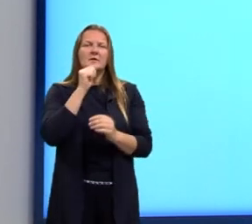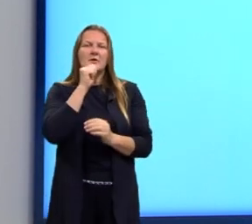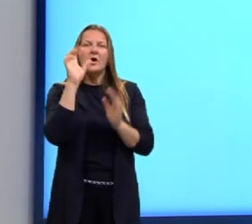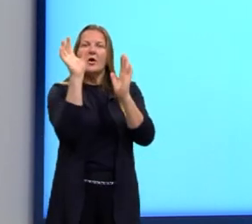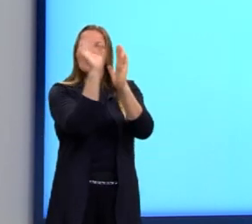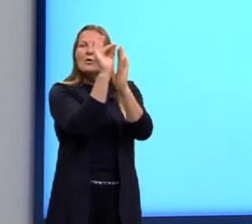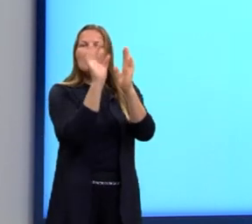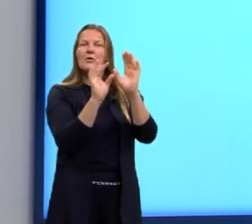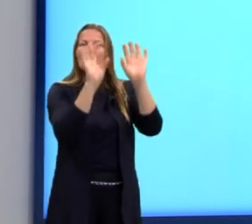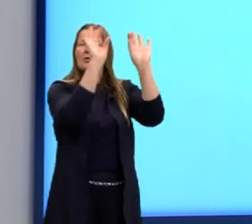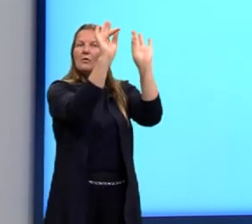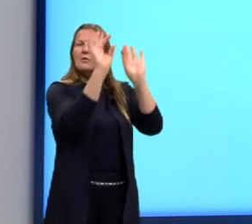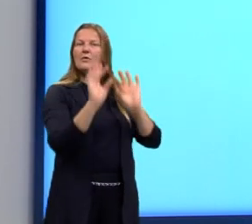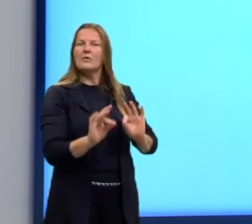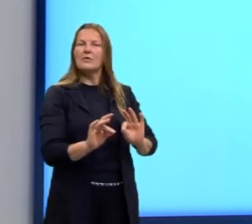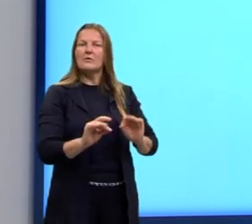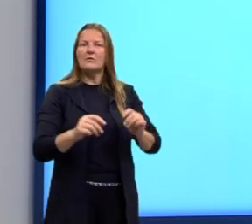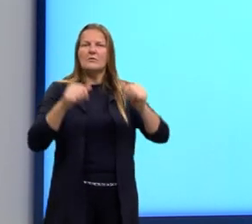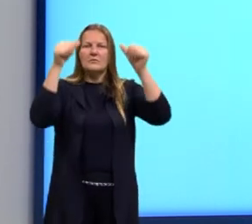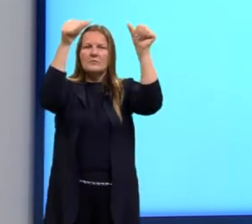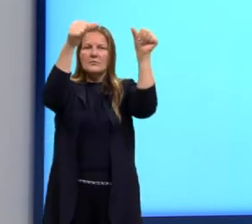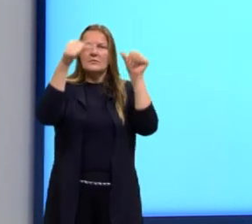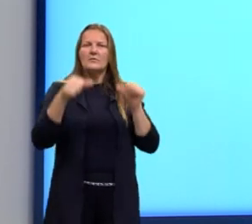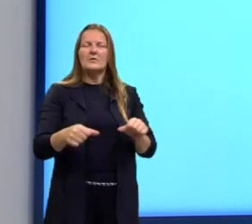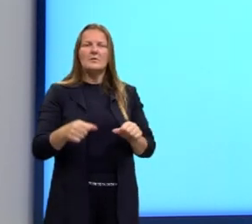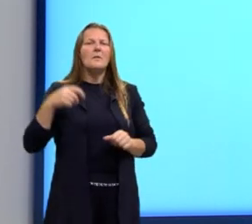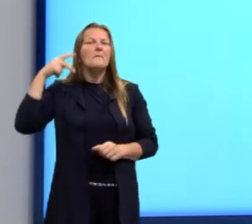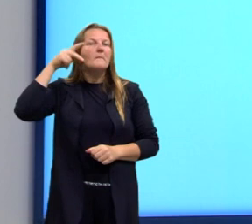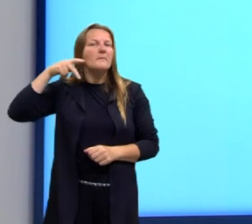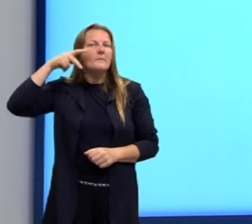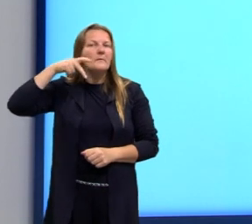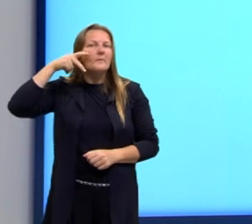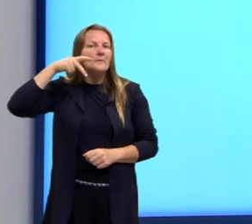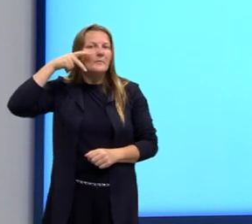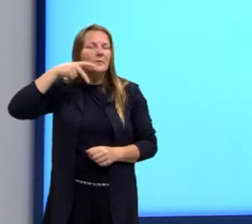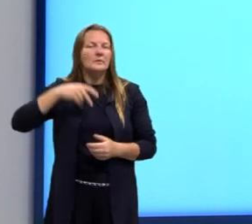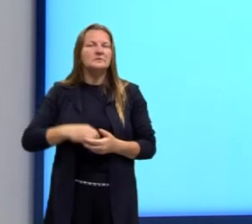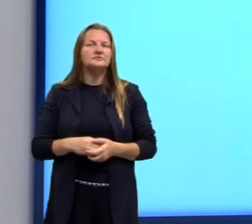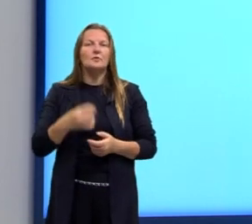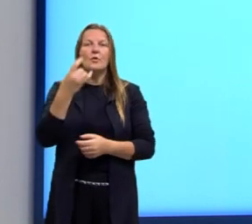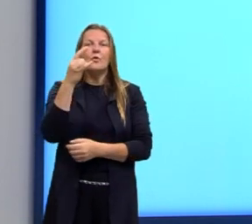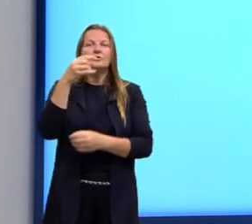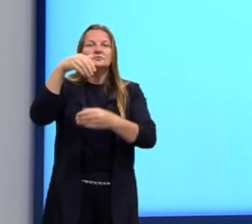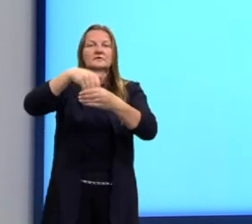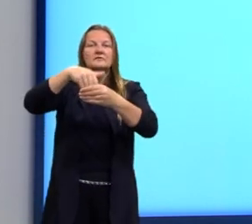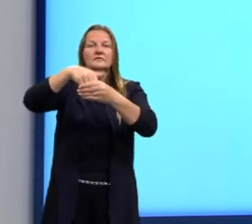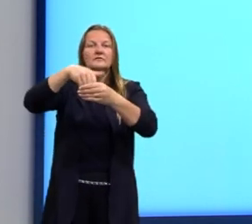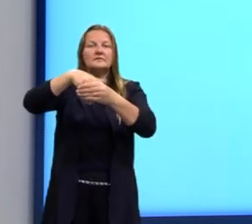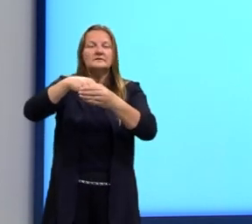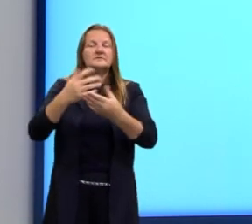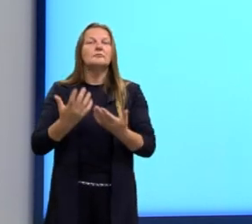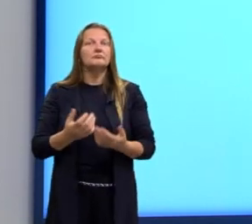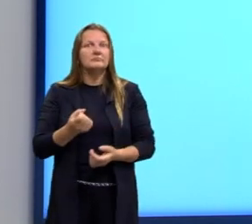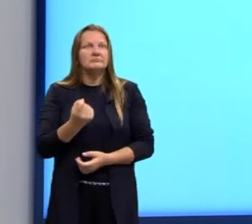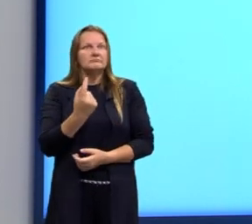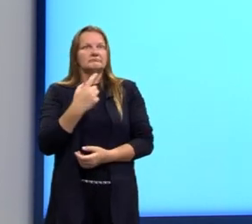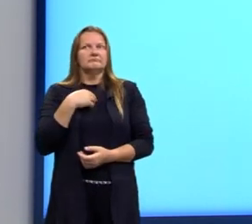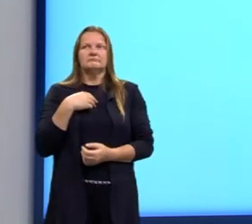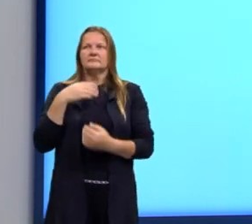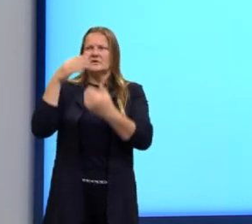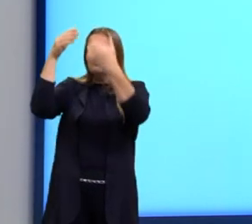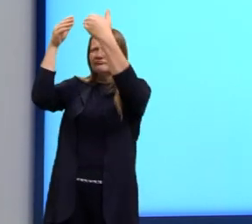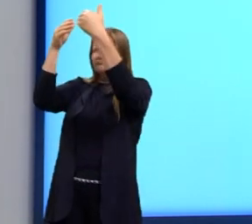cartazes políticos da última eleição ou algo assim. E ele